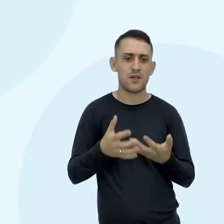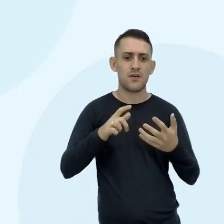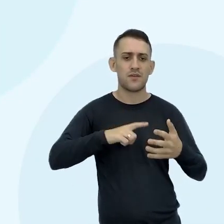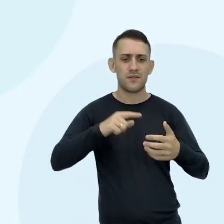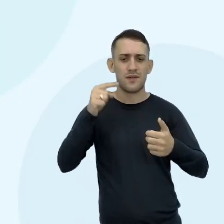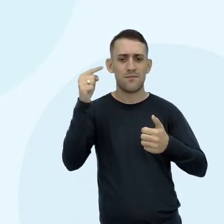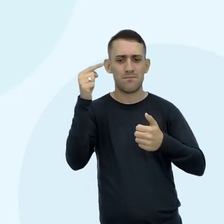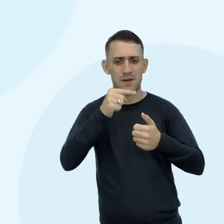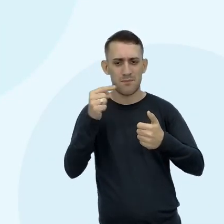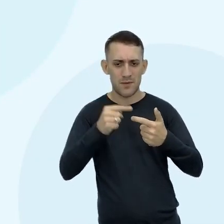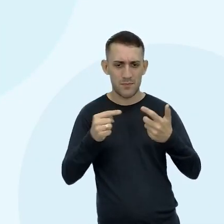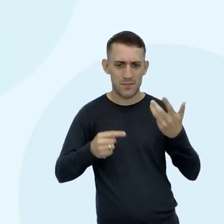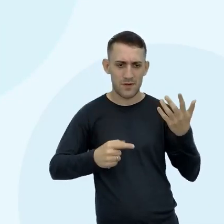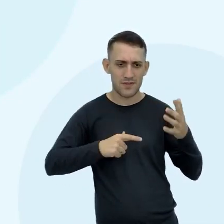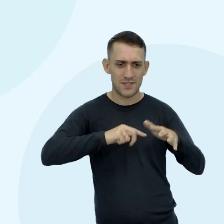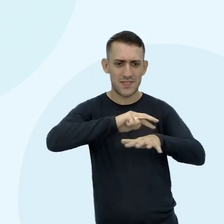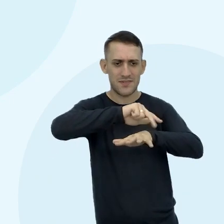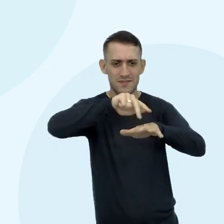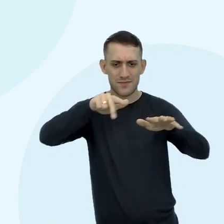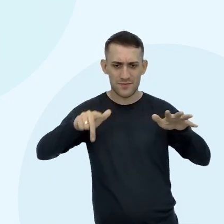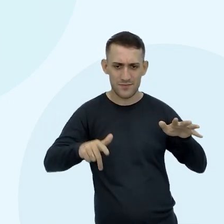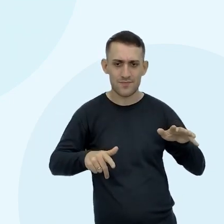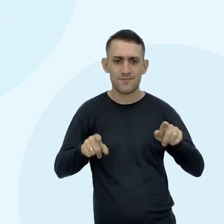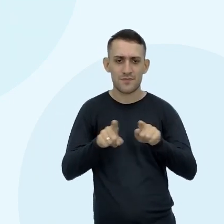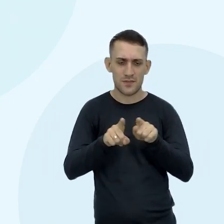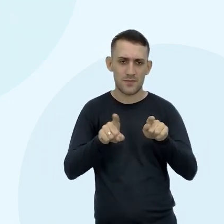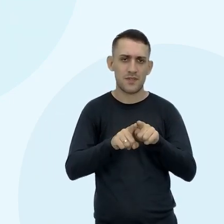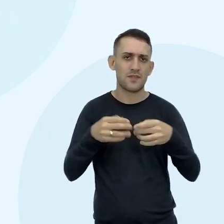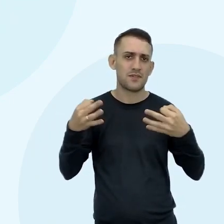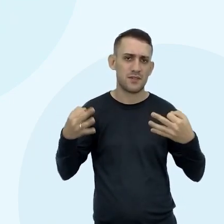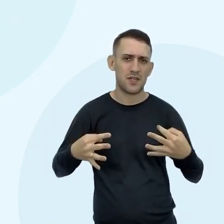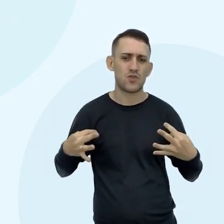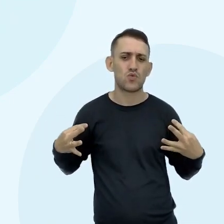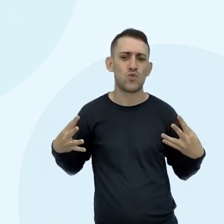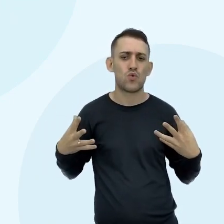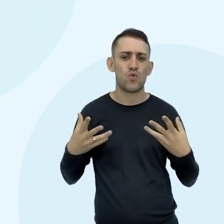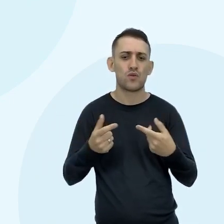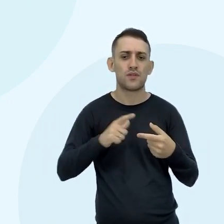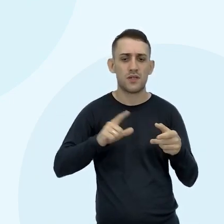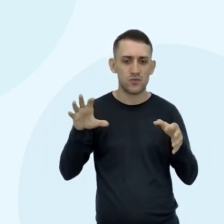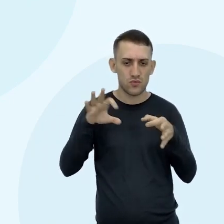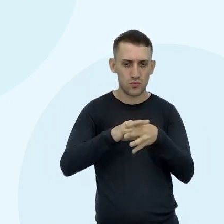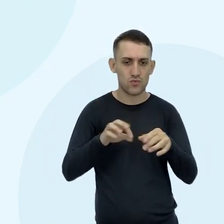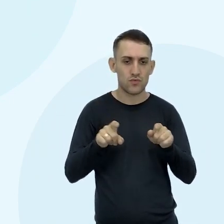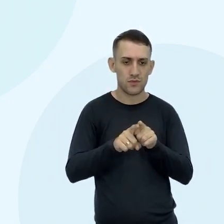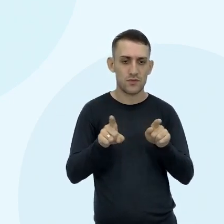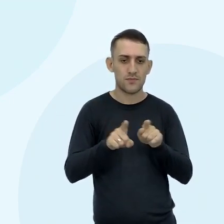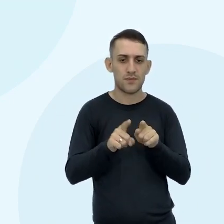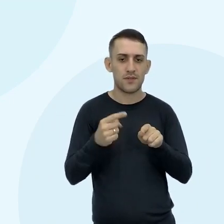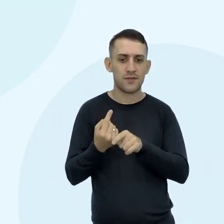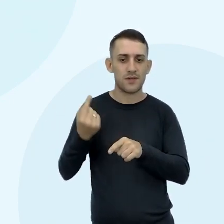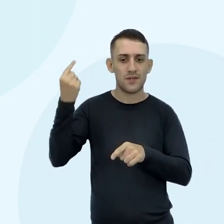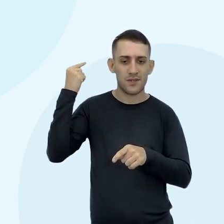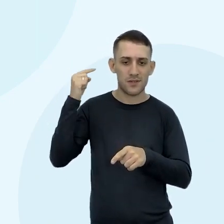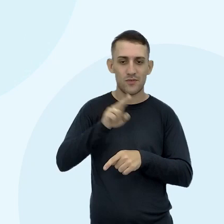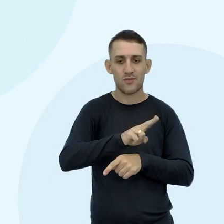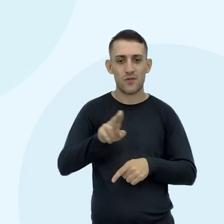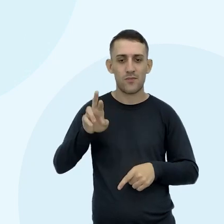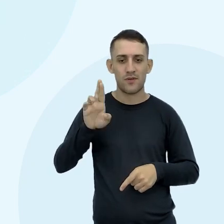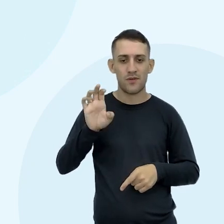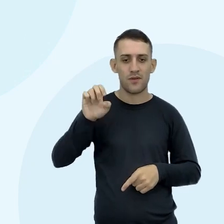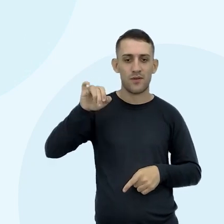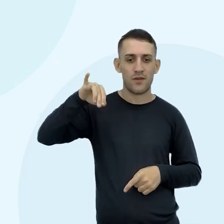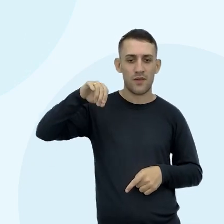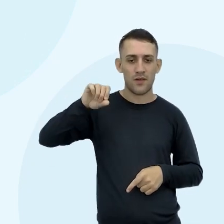protozoários As bactérias É isso né Exatamente Todos os organismos Dos Tem mais uma Pode pôr mais uma Dos antigos Chamados reinos